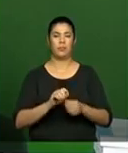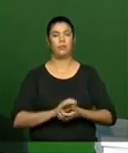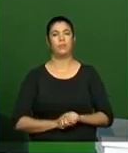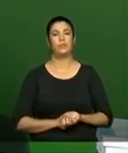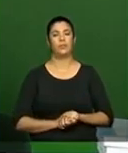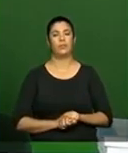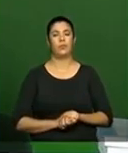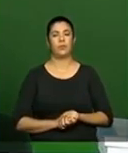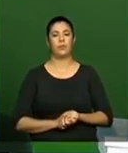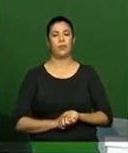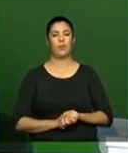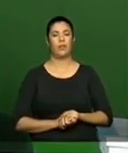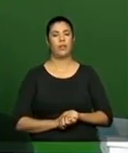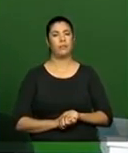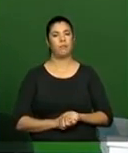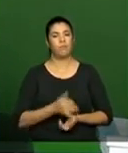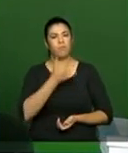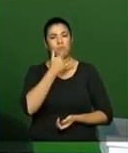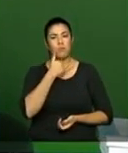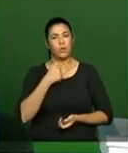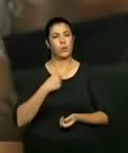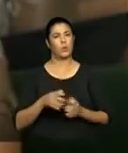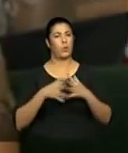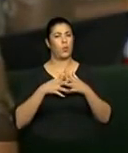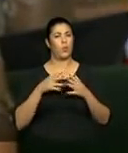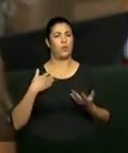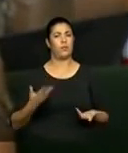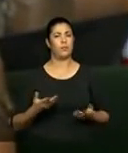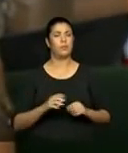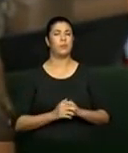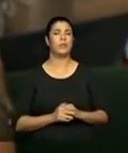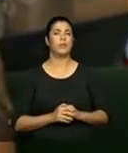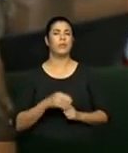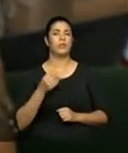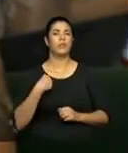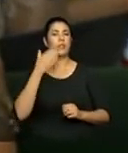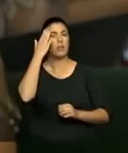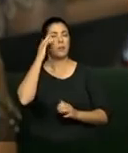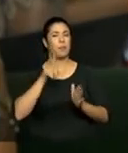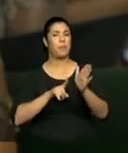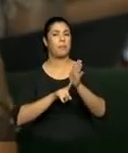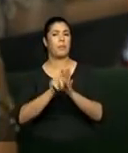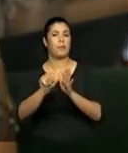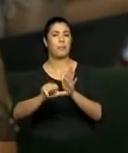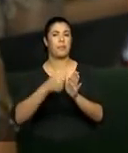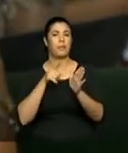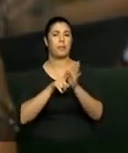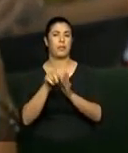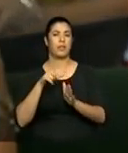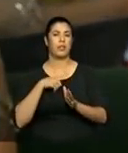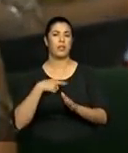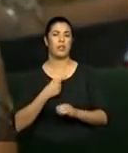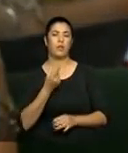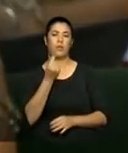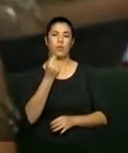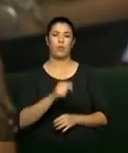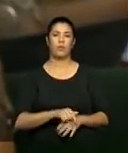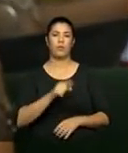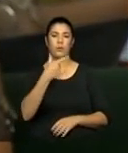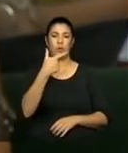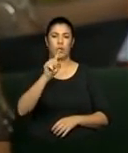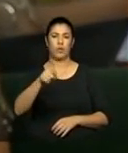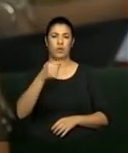É porque, posso estar confundindo, mas na primeira pesquisa foi divulgado que teve um custo de 2,4